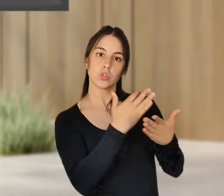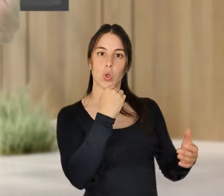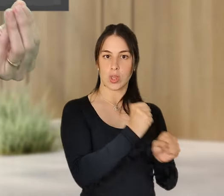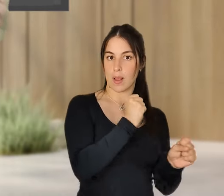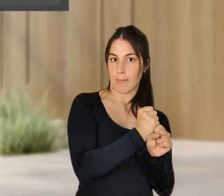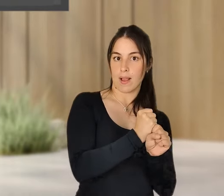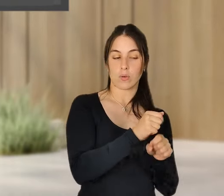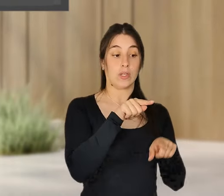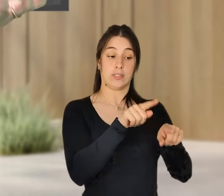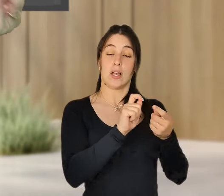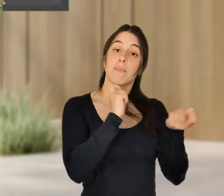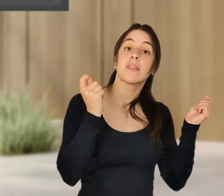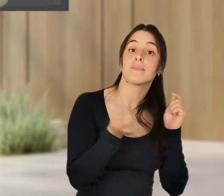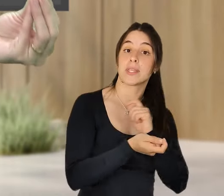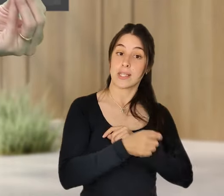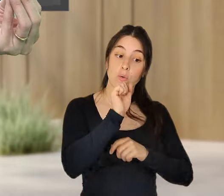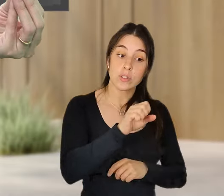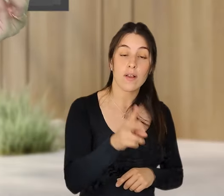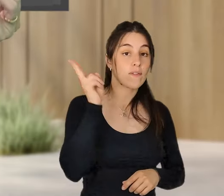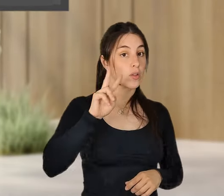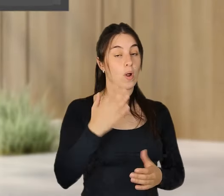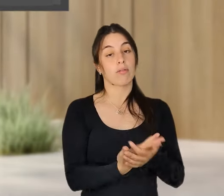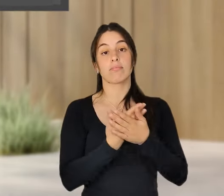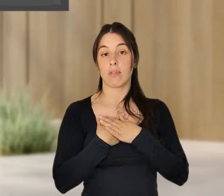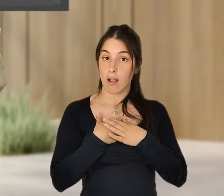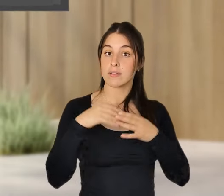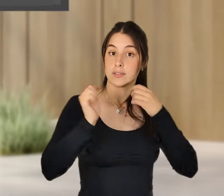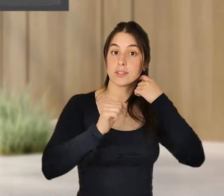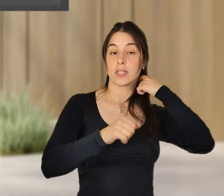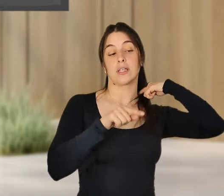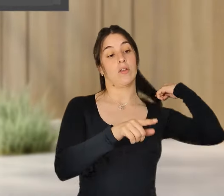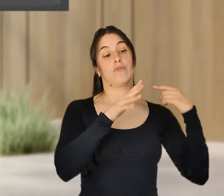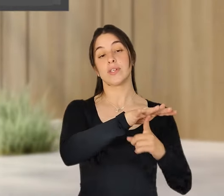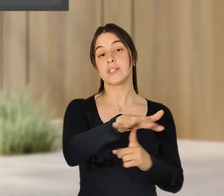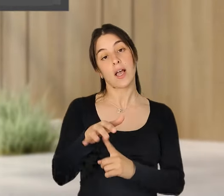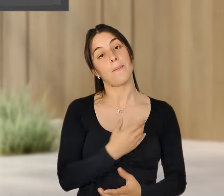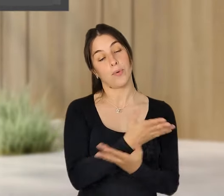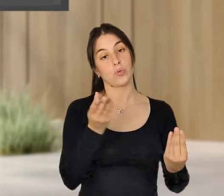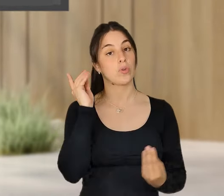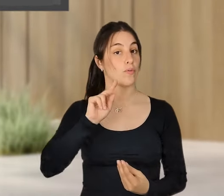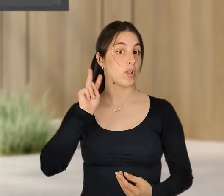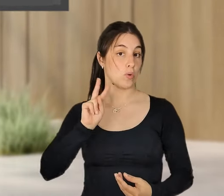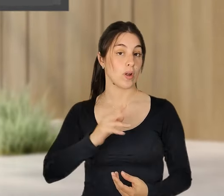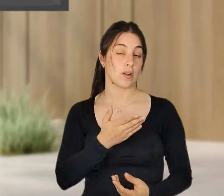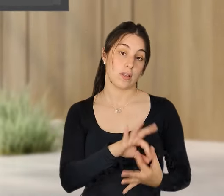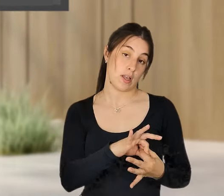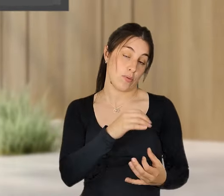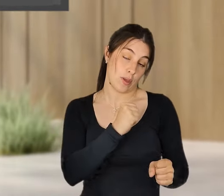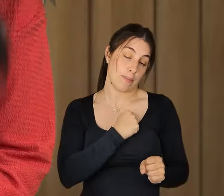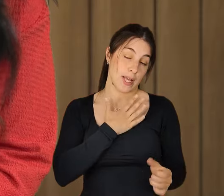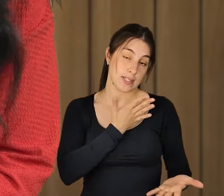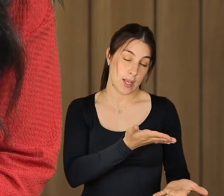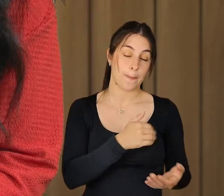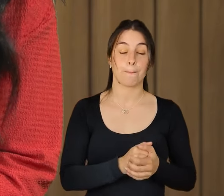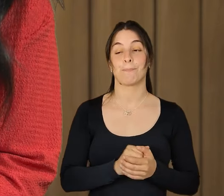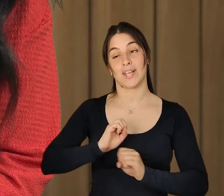esta flexibilização ou dar algo mais ao trabalhador tem um impacto enorme na valorização da própria empresa. Claro,